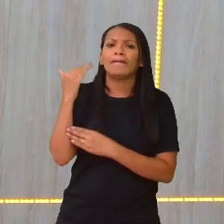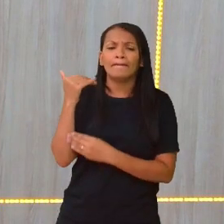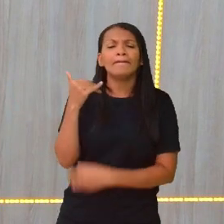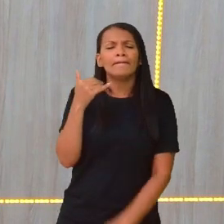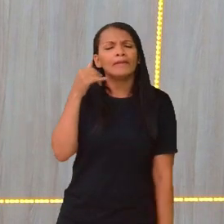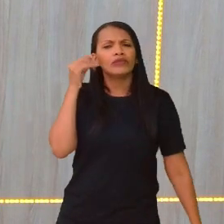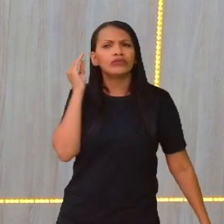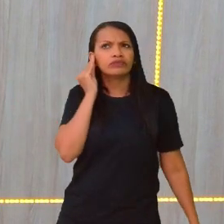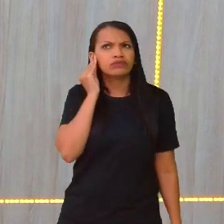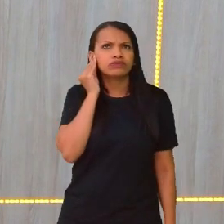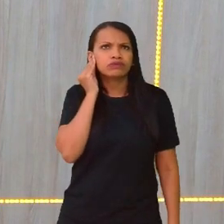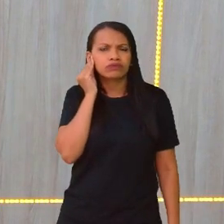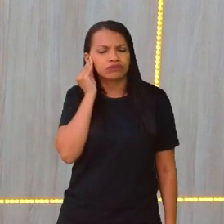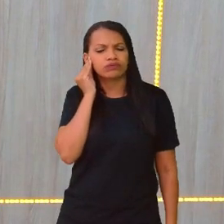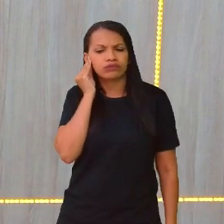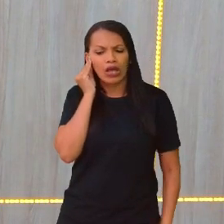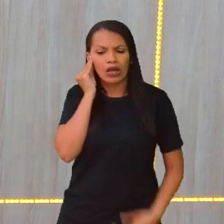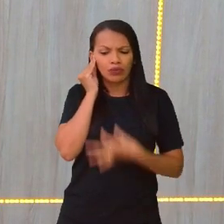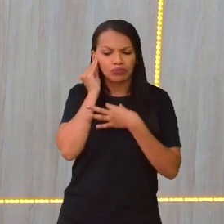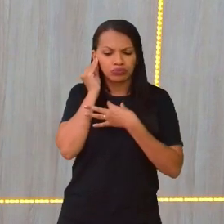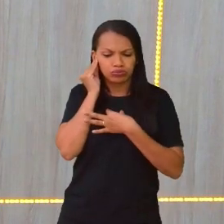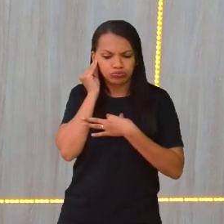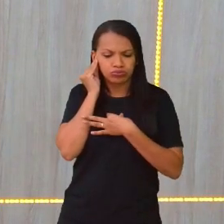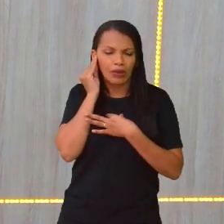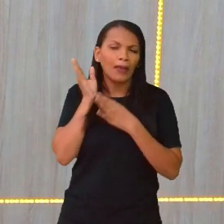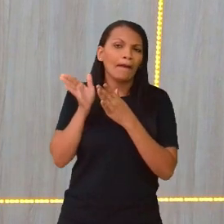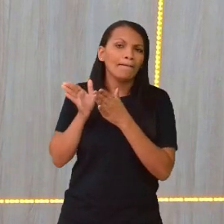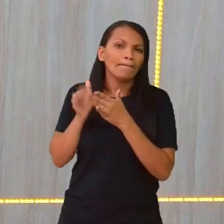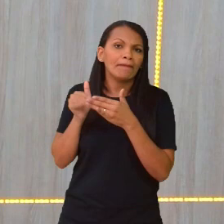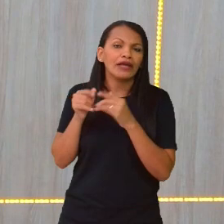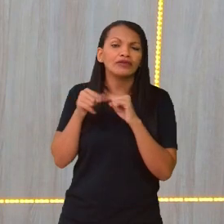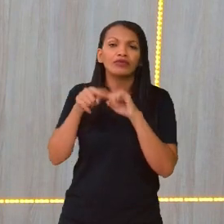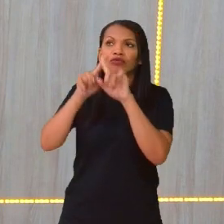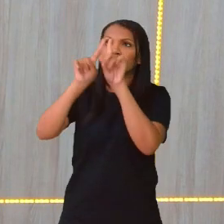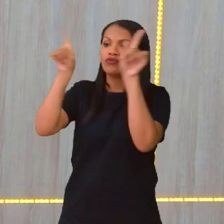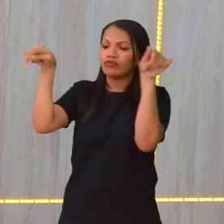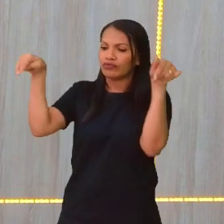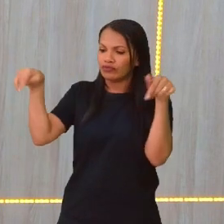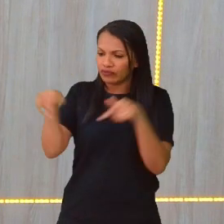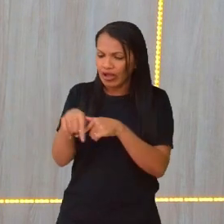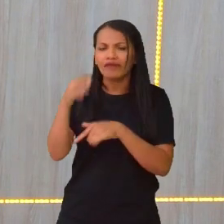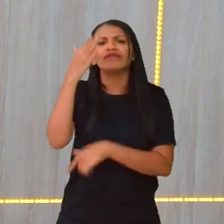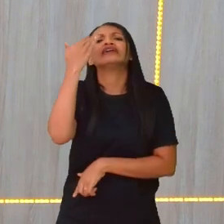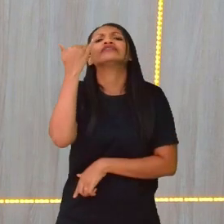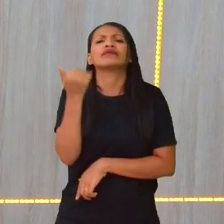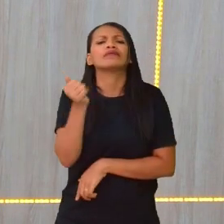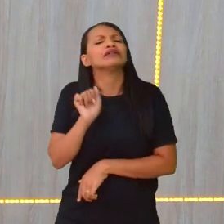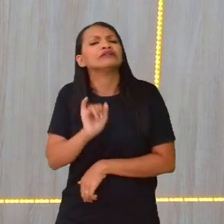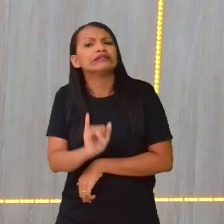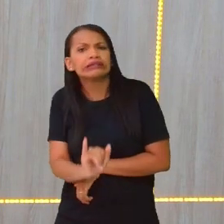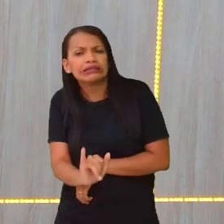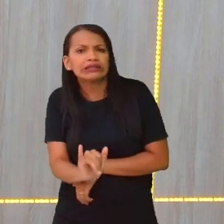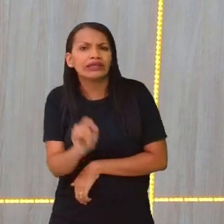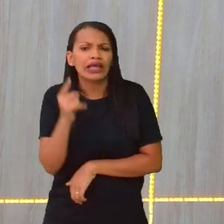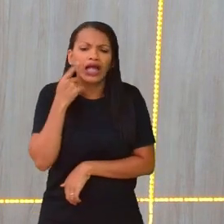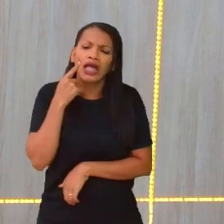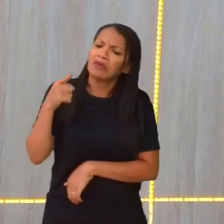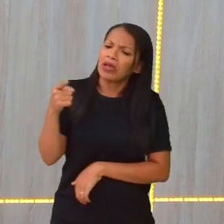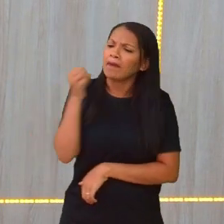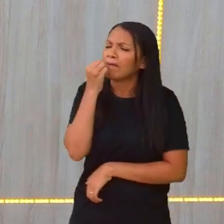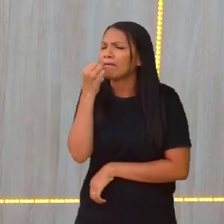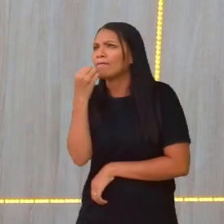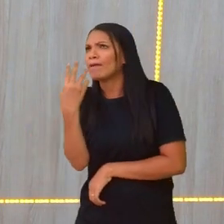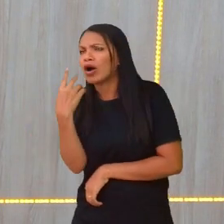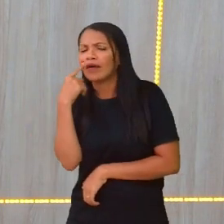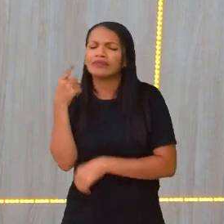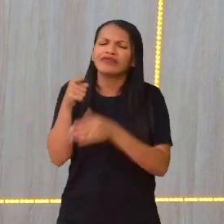através de um microfone, um ponto eletrônico, e aí ele vai para o VAR. E o VAR vai saber se o lance valeu ou